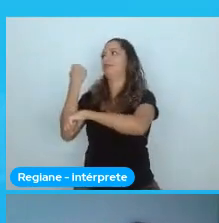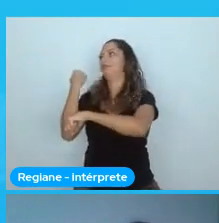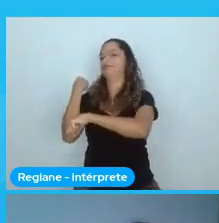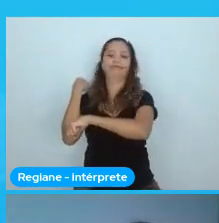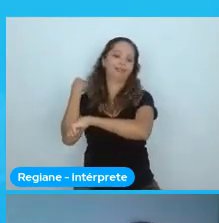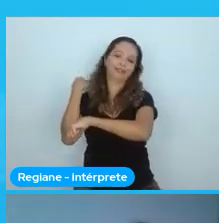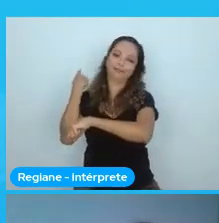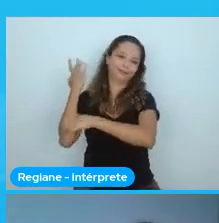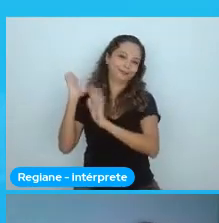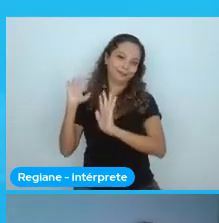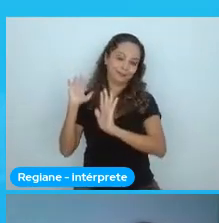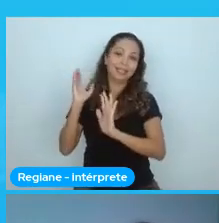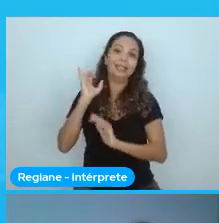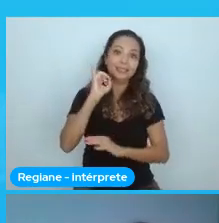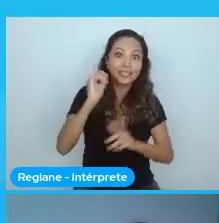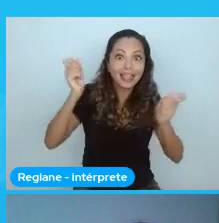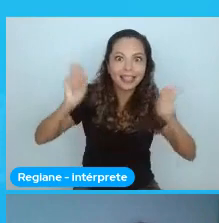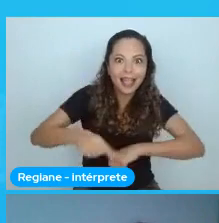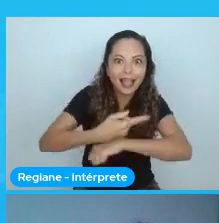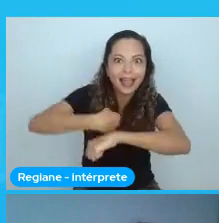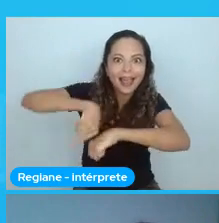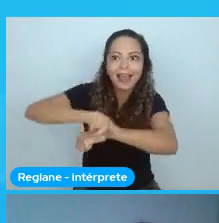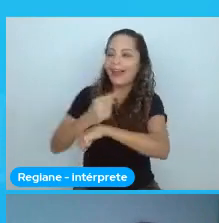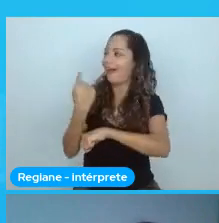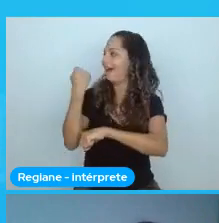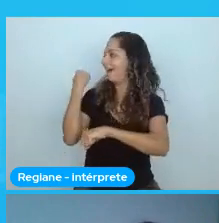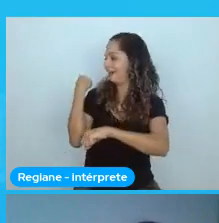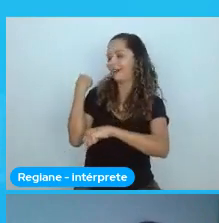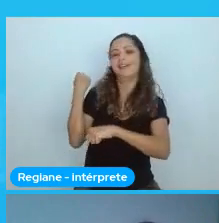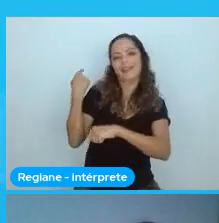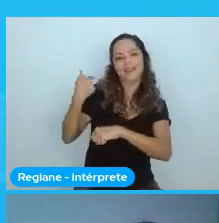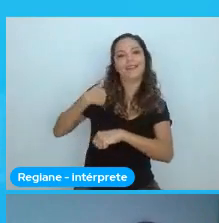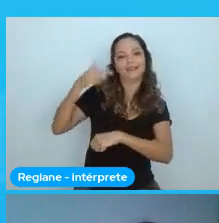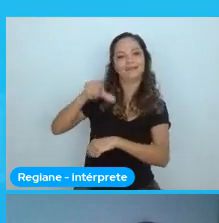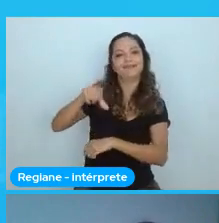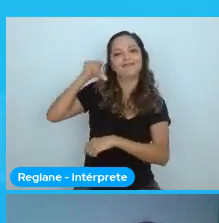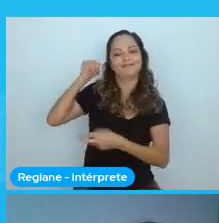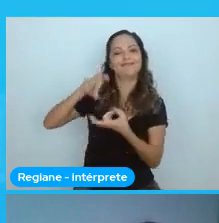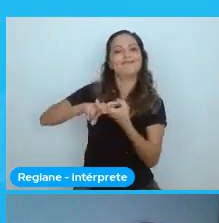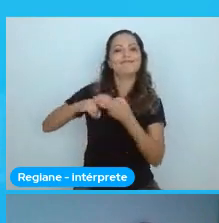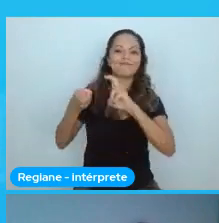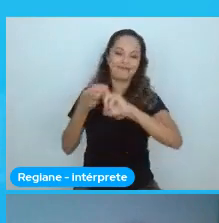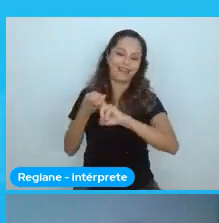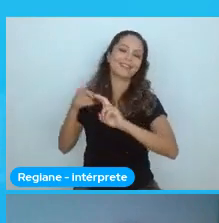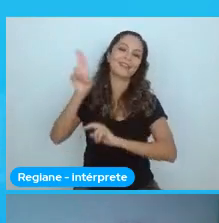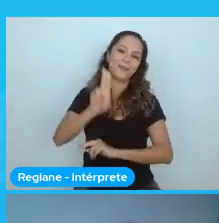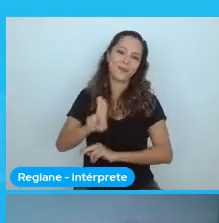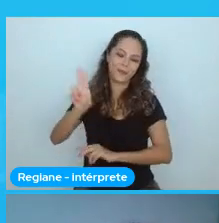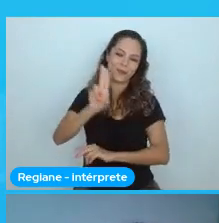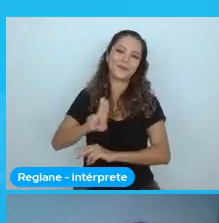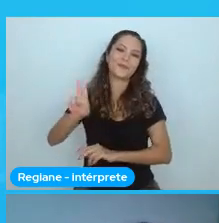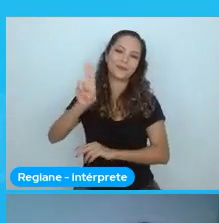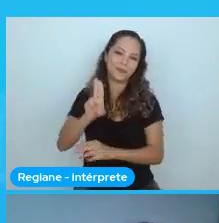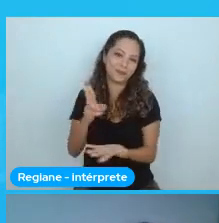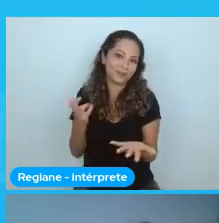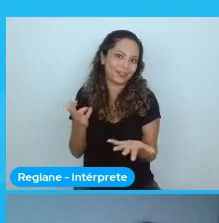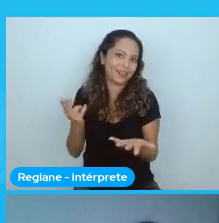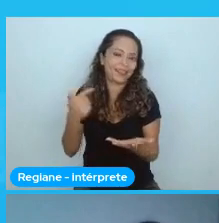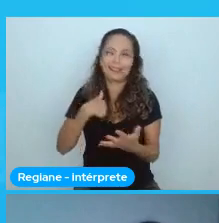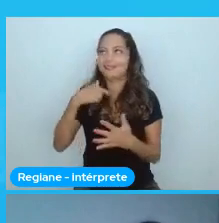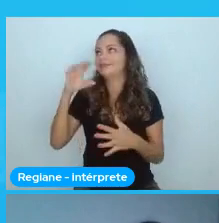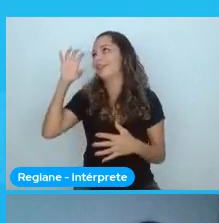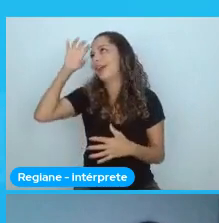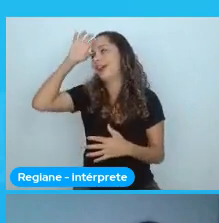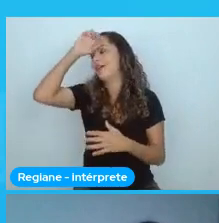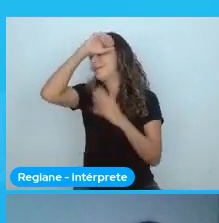escolher, certamente, eu iria escolher o Python para usar e, com certeza, eu teria aprendido muito mais e hoje, meu